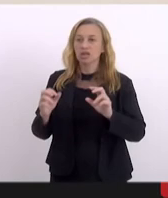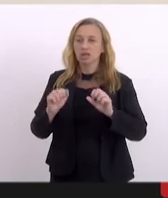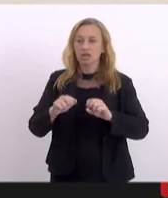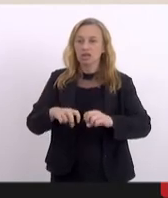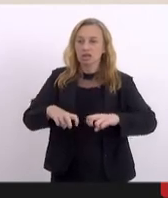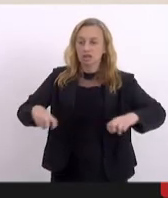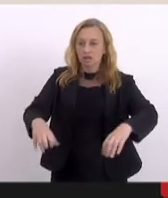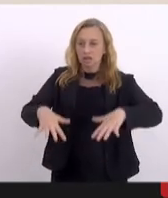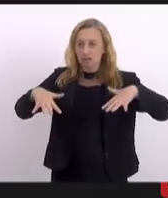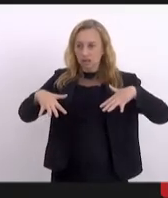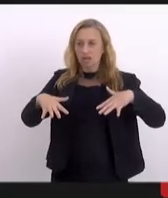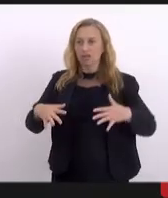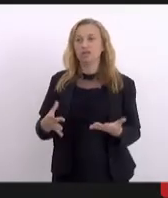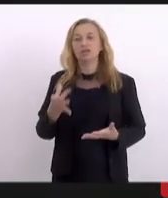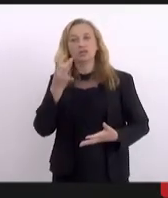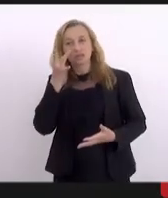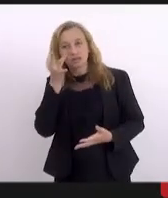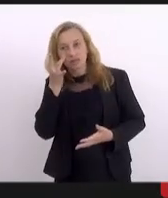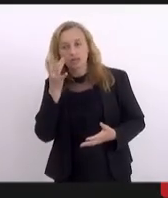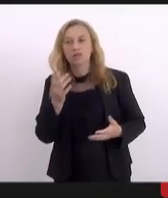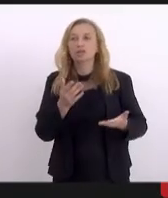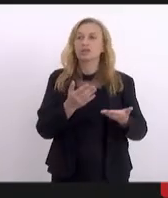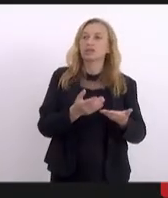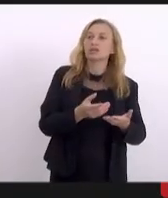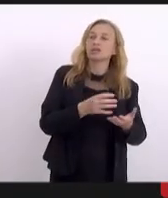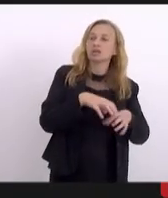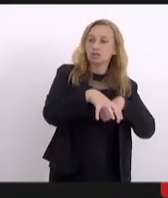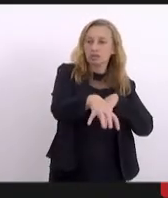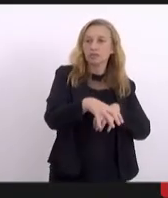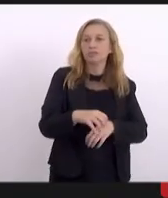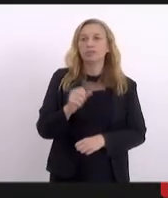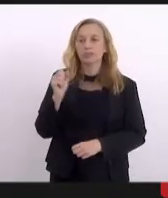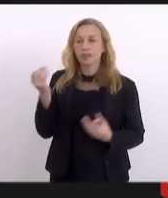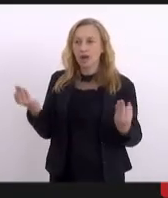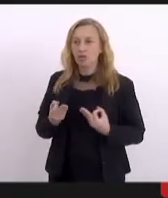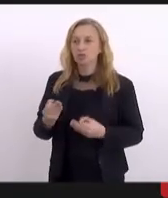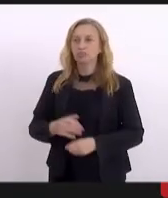híbridas. Está ótimo. a Regiane?